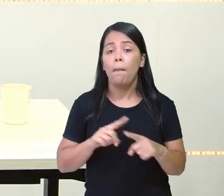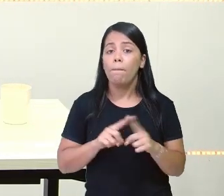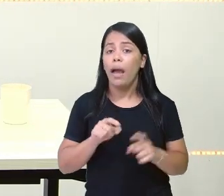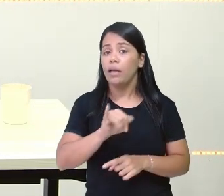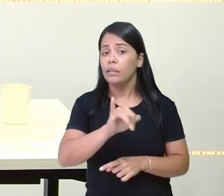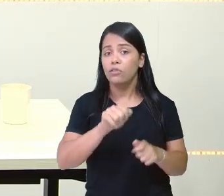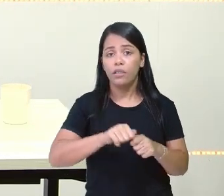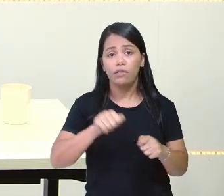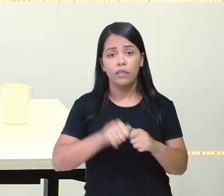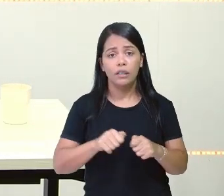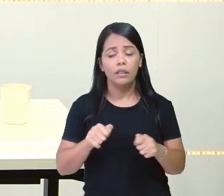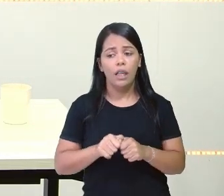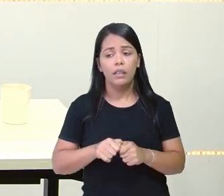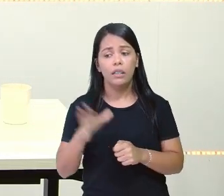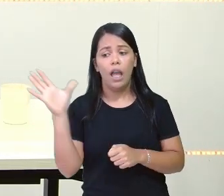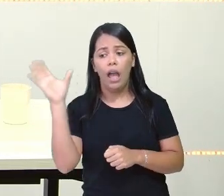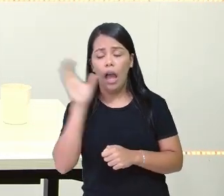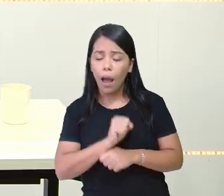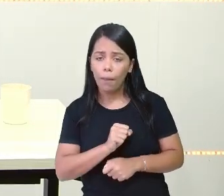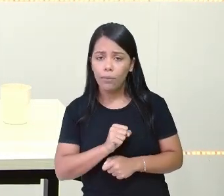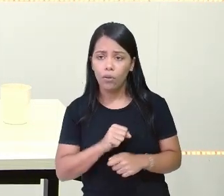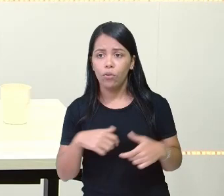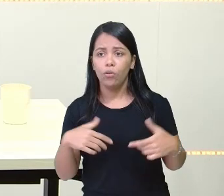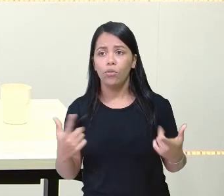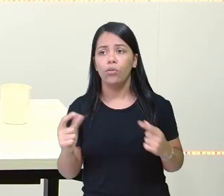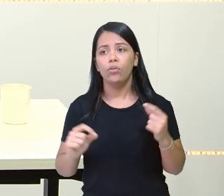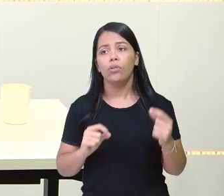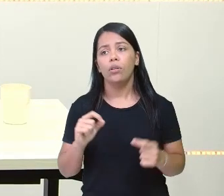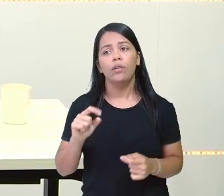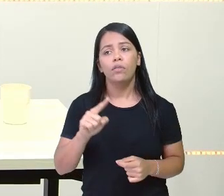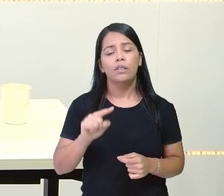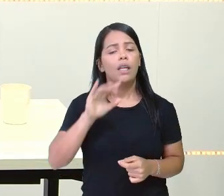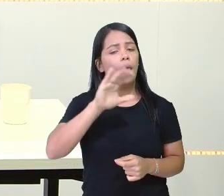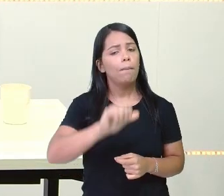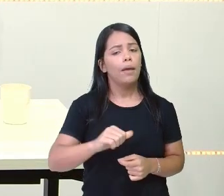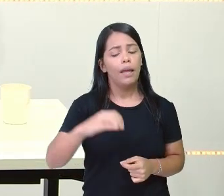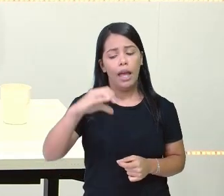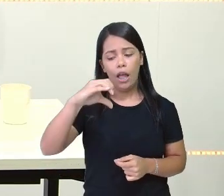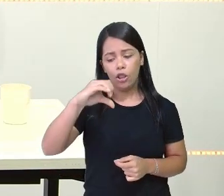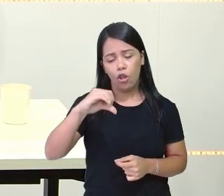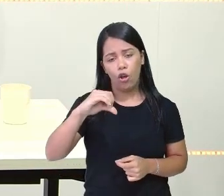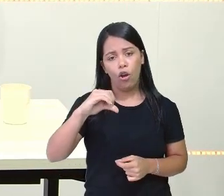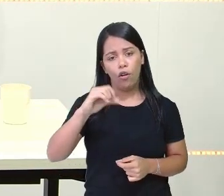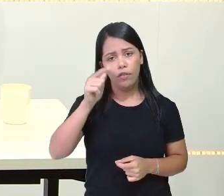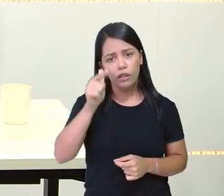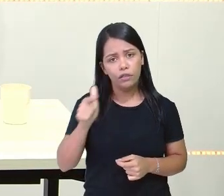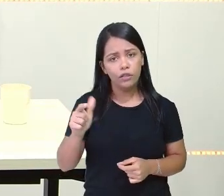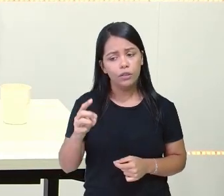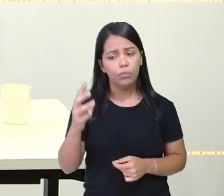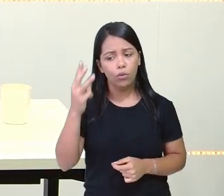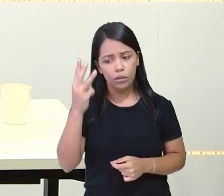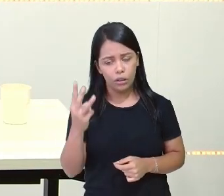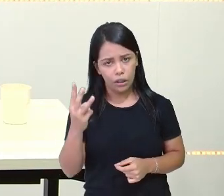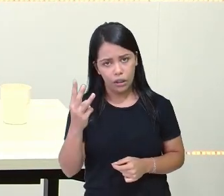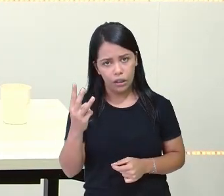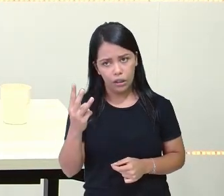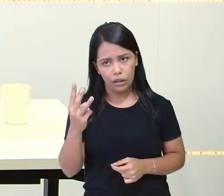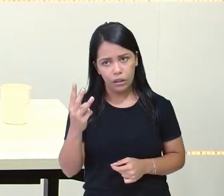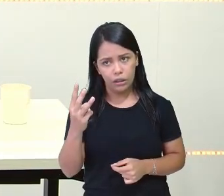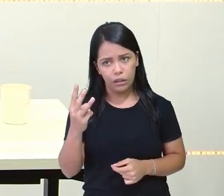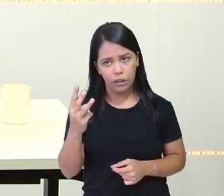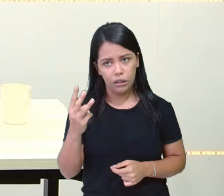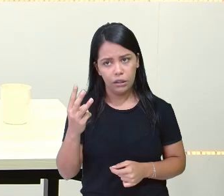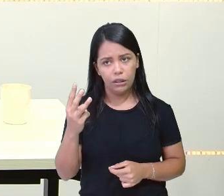algoritmo direto, você iria, né? Pegar o nove, dividir por três, que ali são nove dezenas, que é